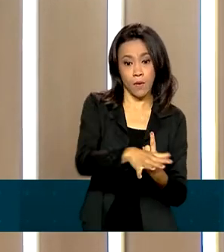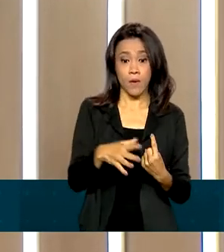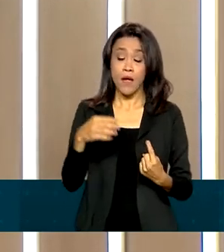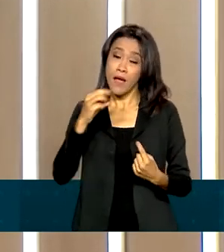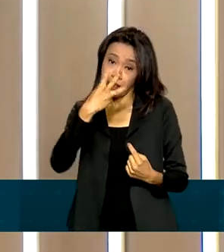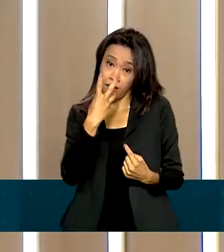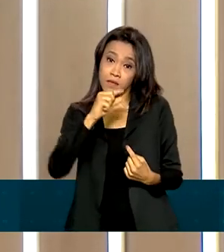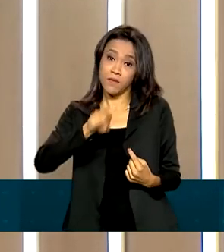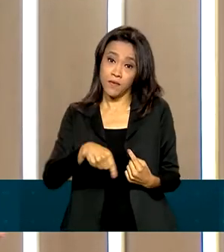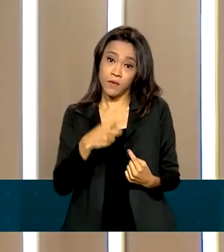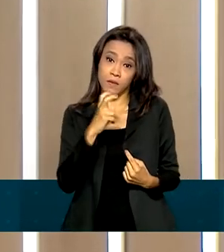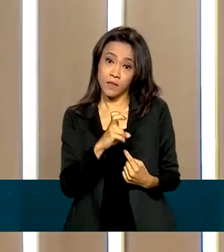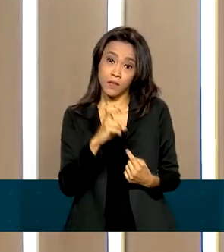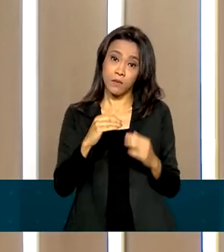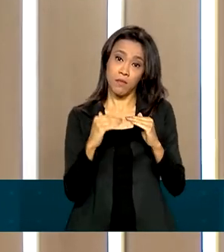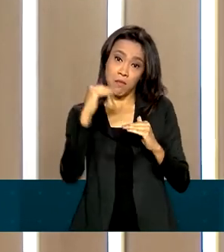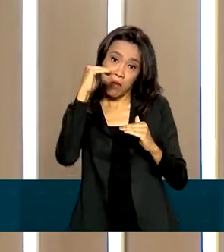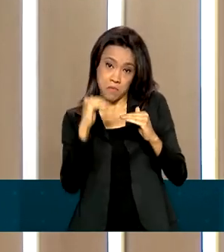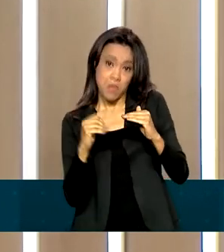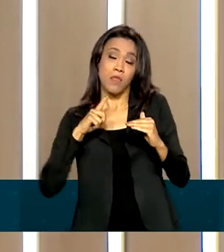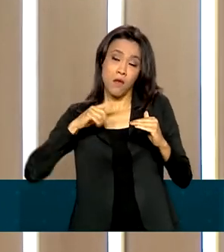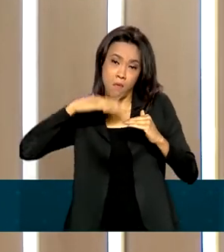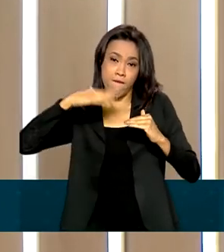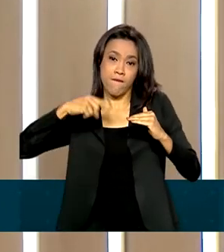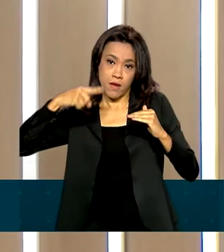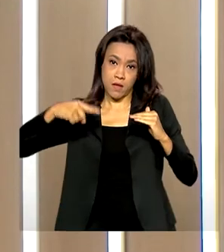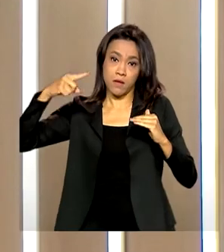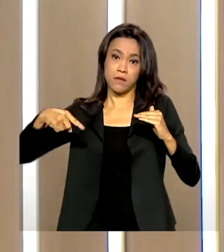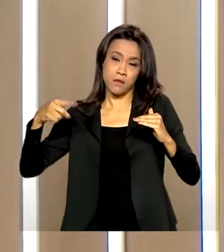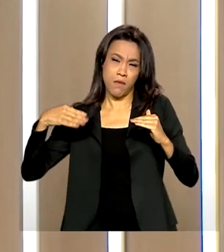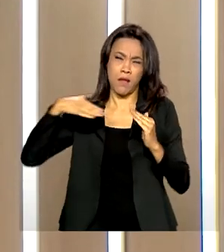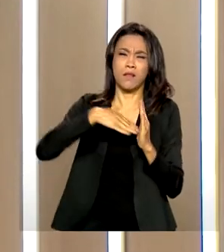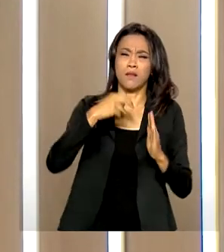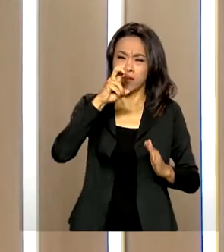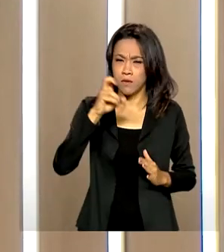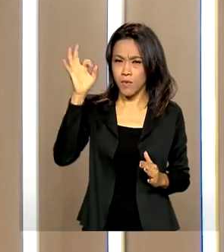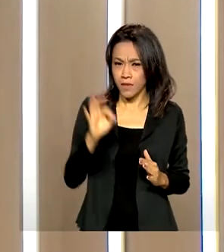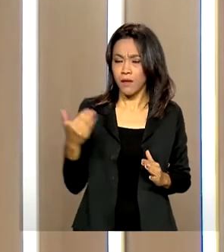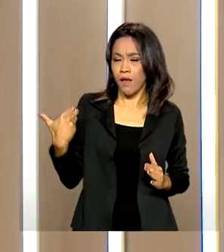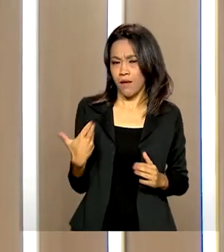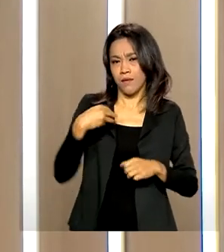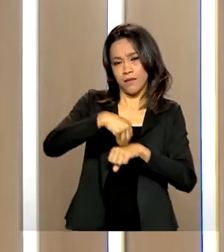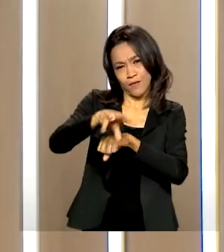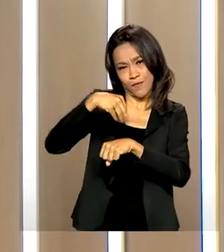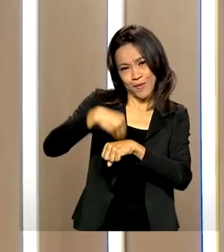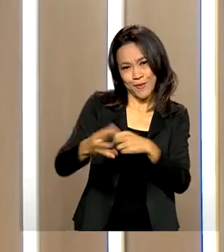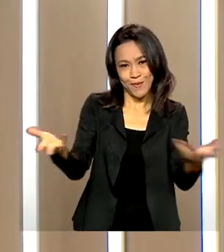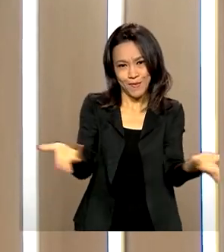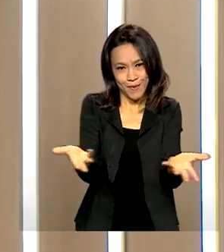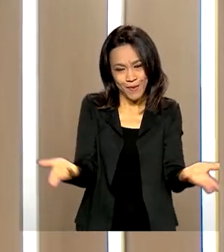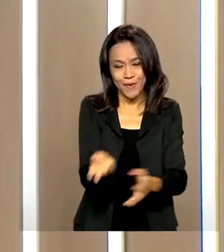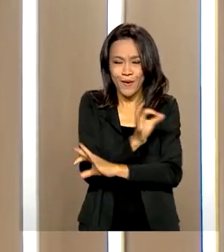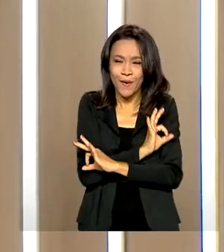com uma variação de 1,5% para cima e para baixo, chegando a 5%. Essa a informação que nós tivemos para você hoje e tenha um ótimo dia.